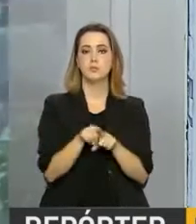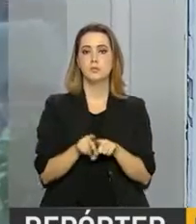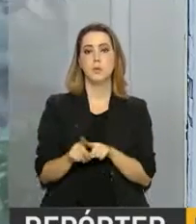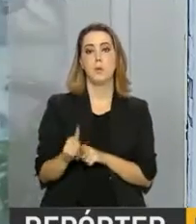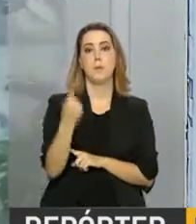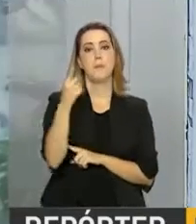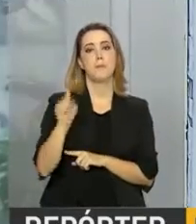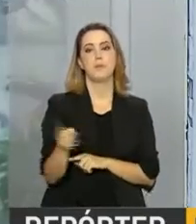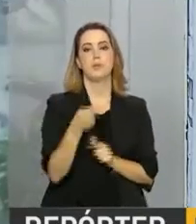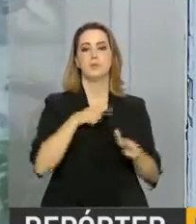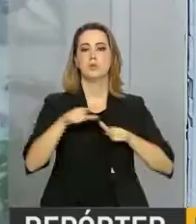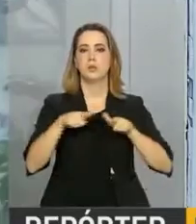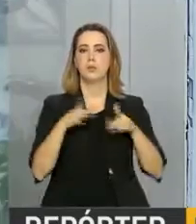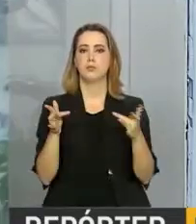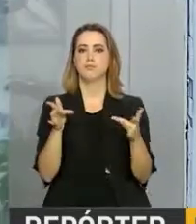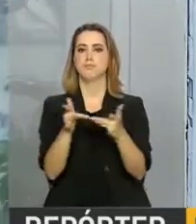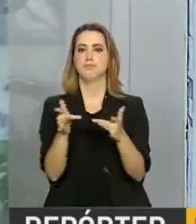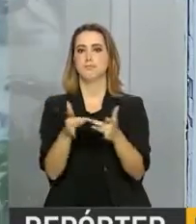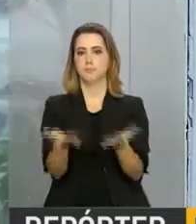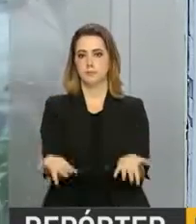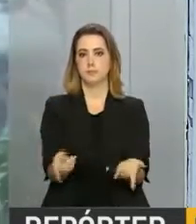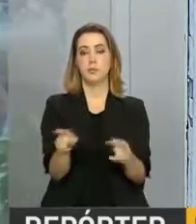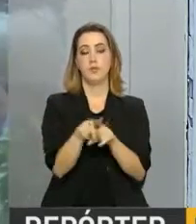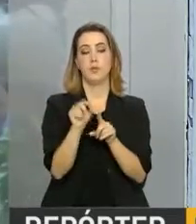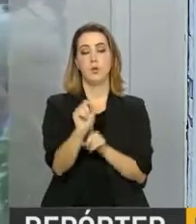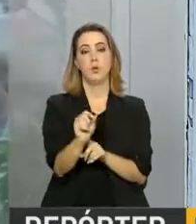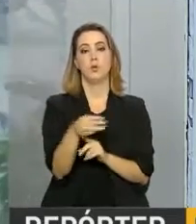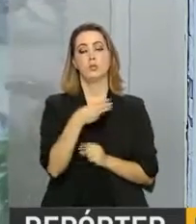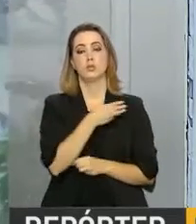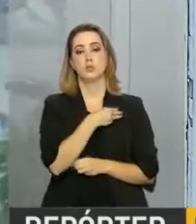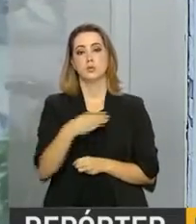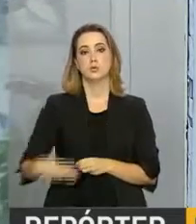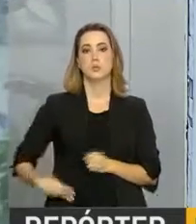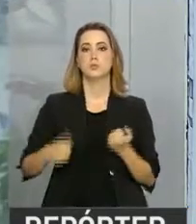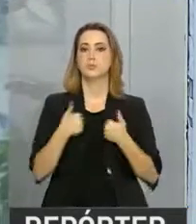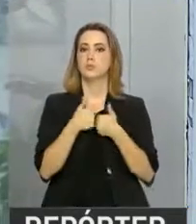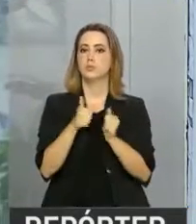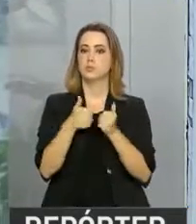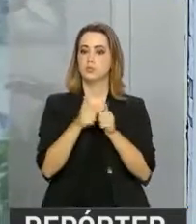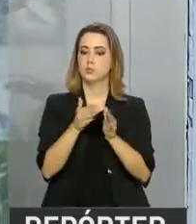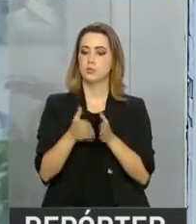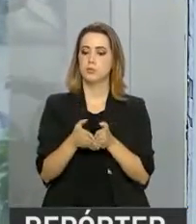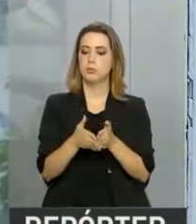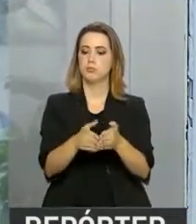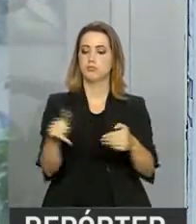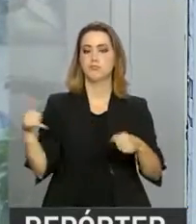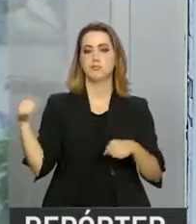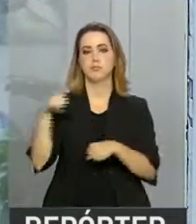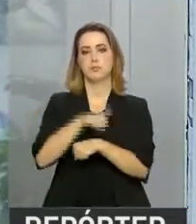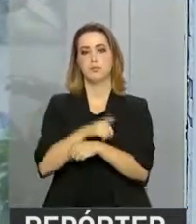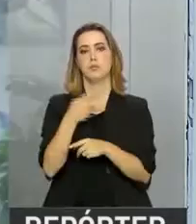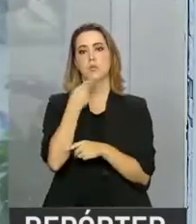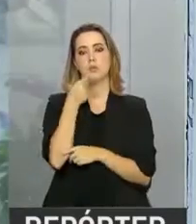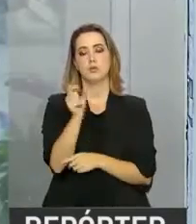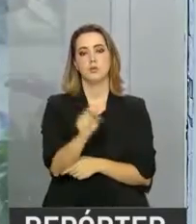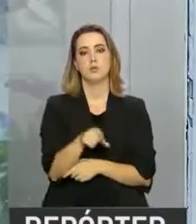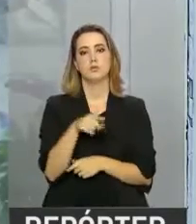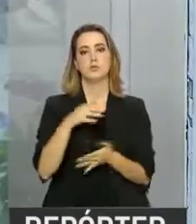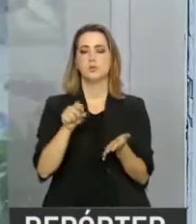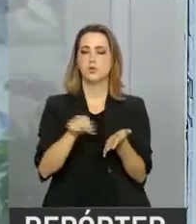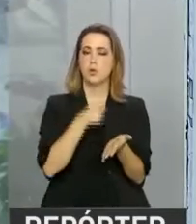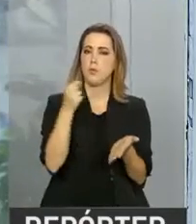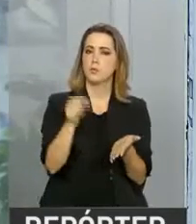mil empregos diretos. O ministro dos Transportes, Portos e Aviação Civil, Maurício Quintela, falou sobre as